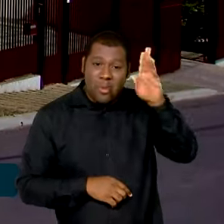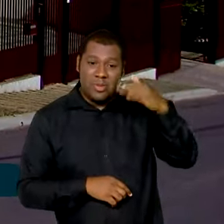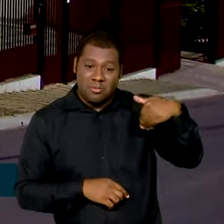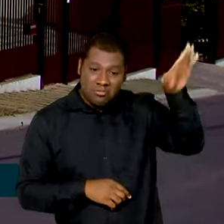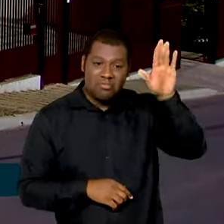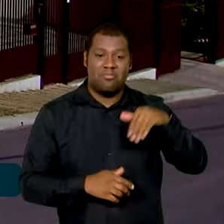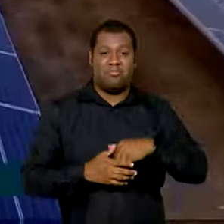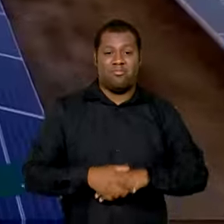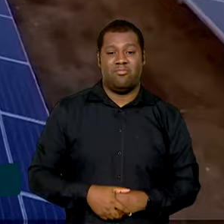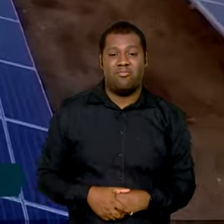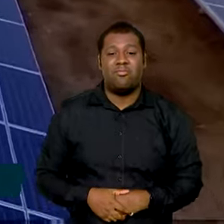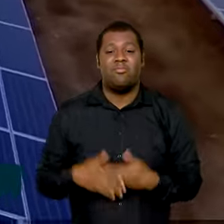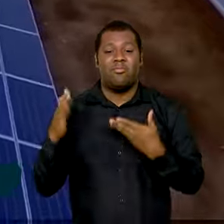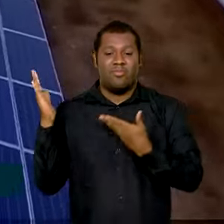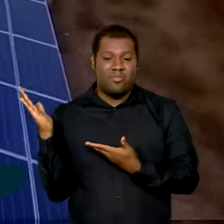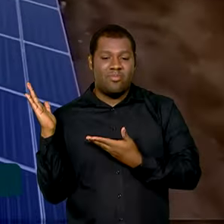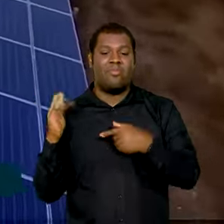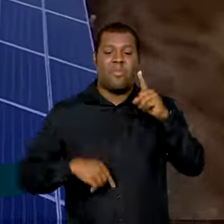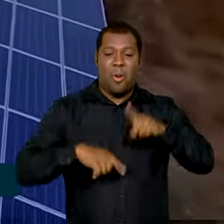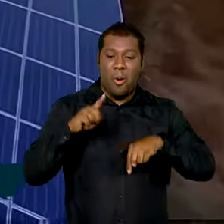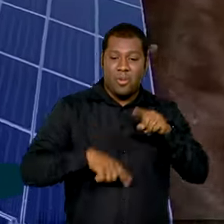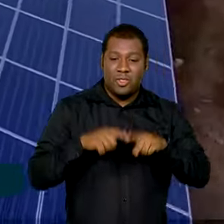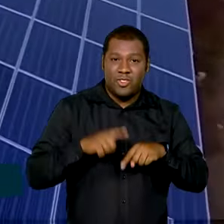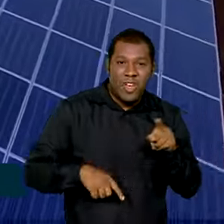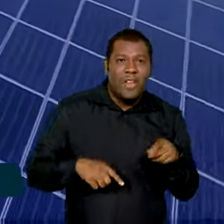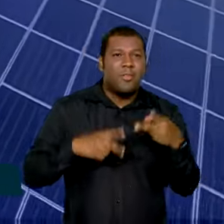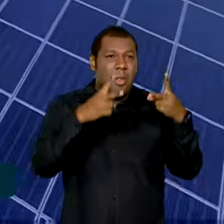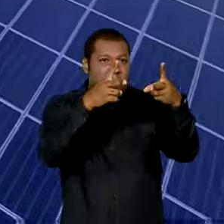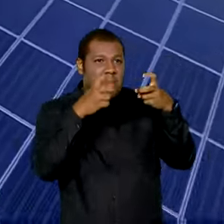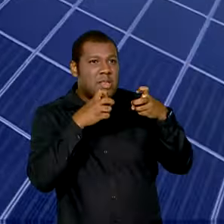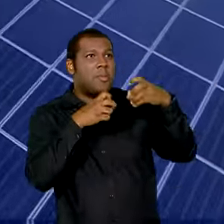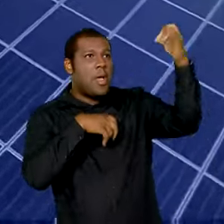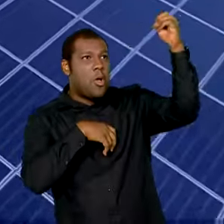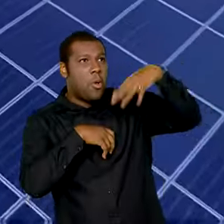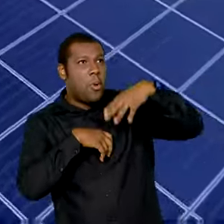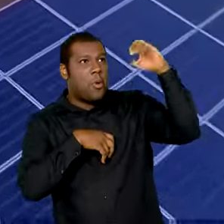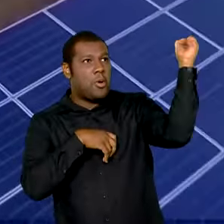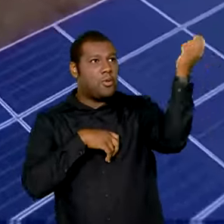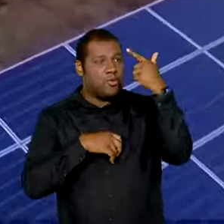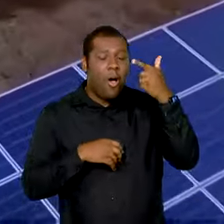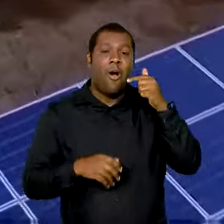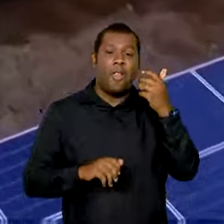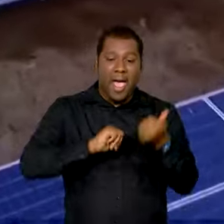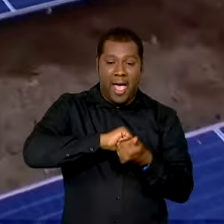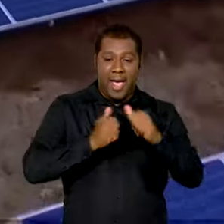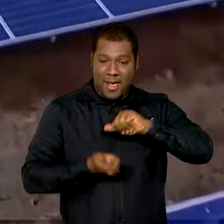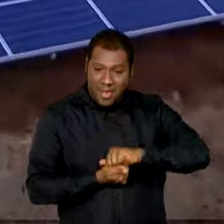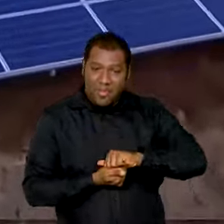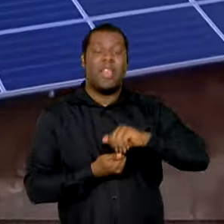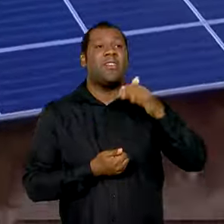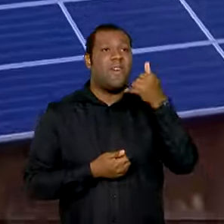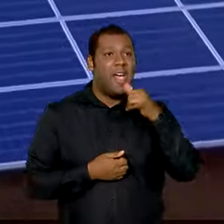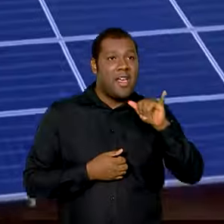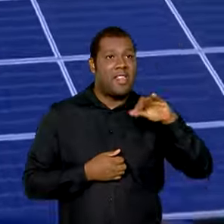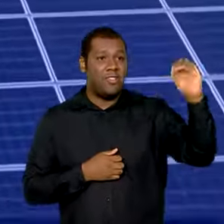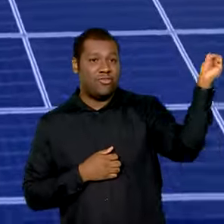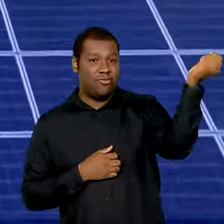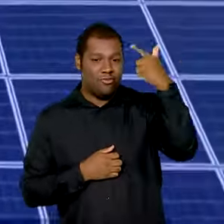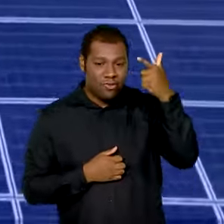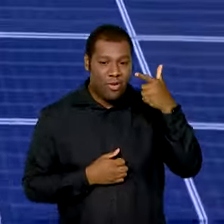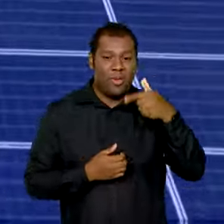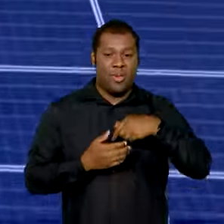fotovoltaico, o equipamento capta a luz do sol e transforma em energia elétrica por meio de coletores térmicos